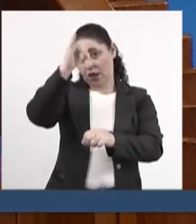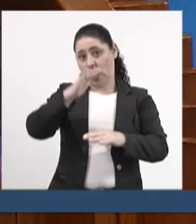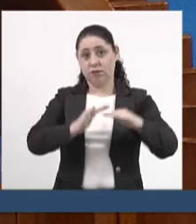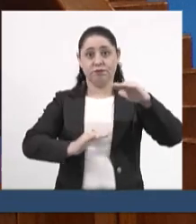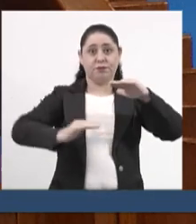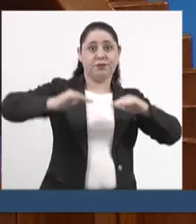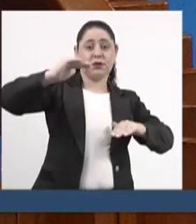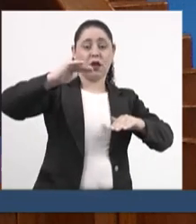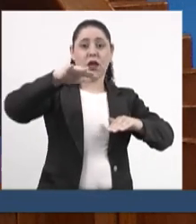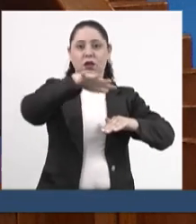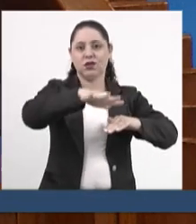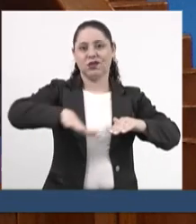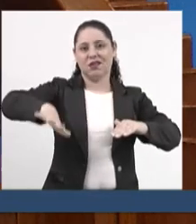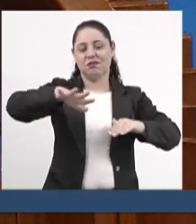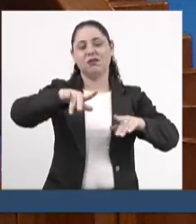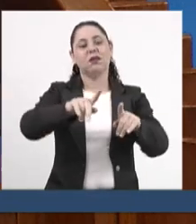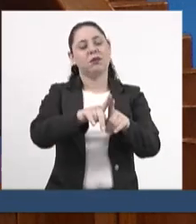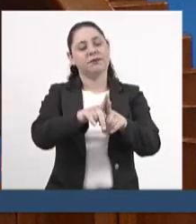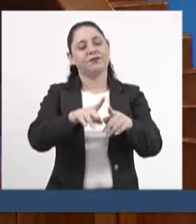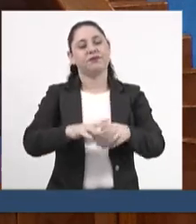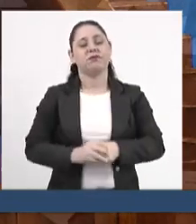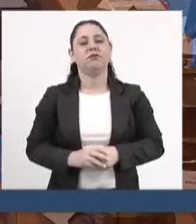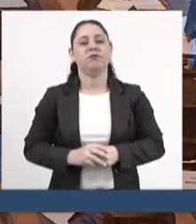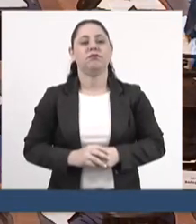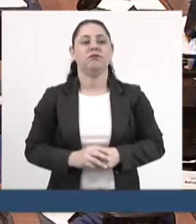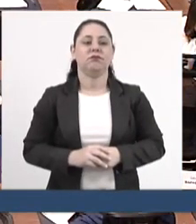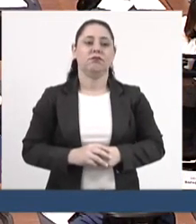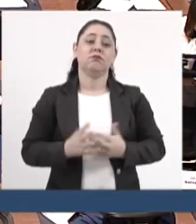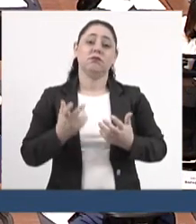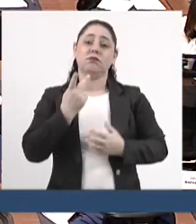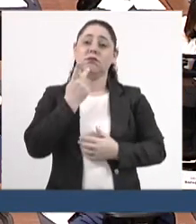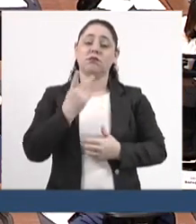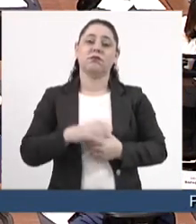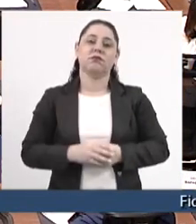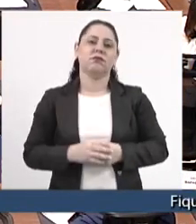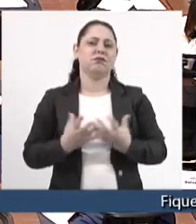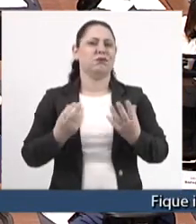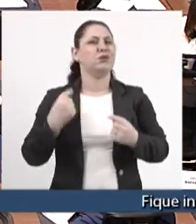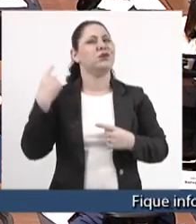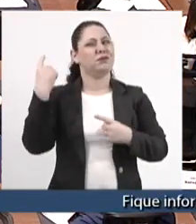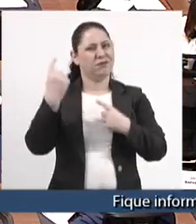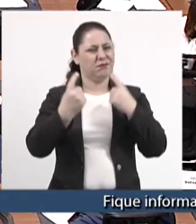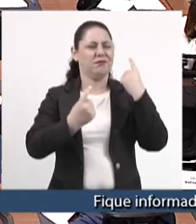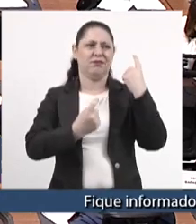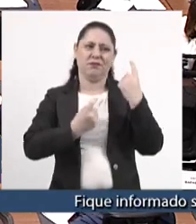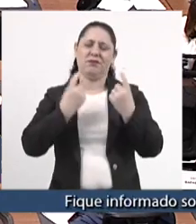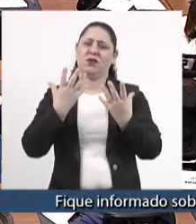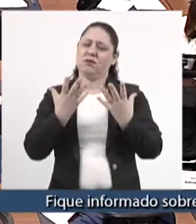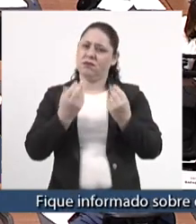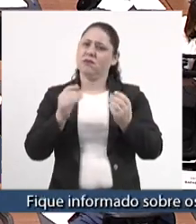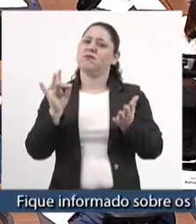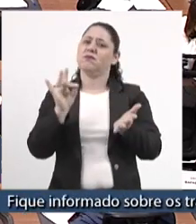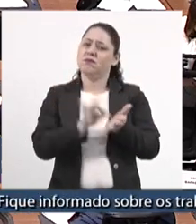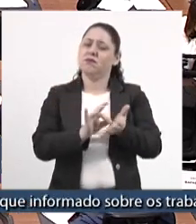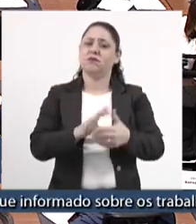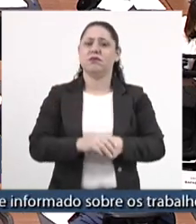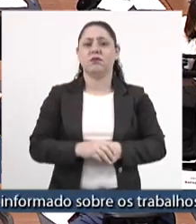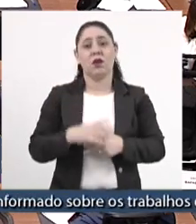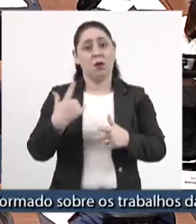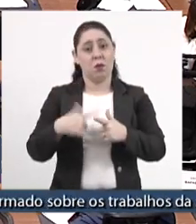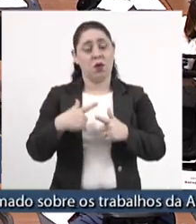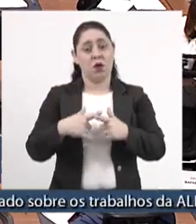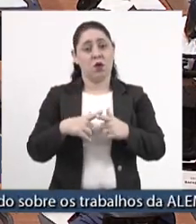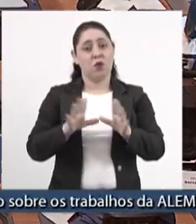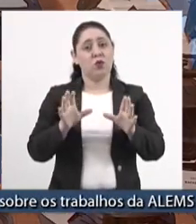desigualdades regionais. Então, pessoal, eu quero dizer o seguinte, olha, eu estou muito preocupado, mas muito preocupado mesmo, porque a